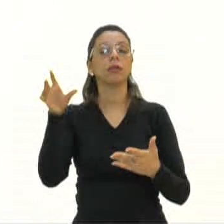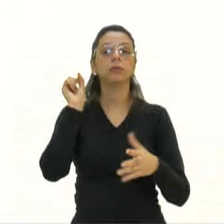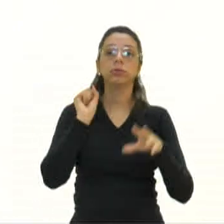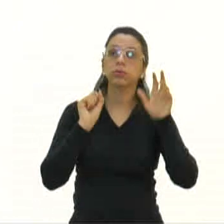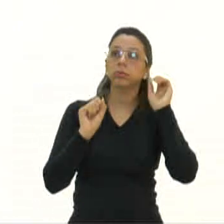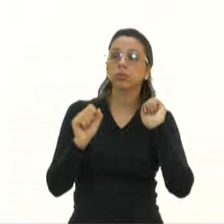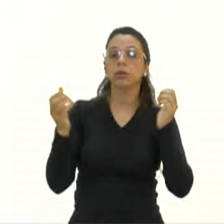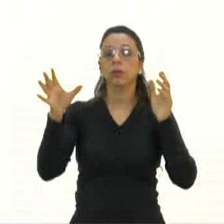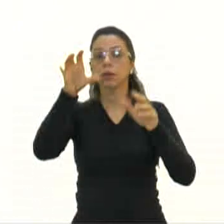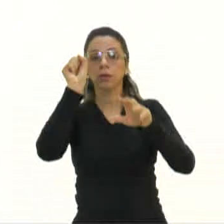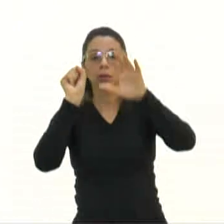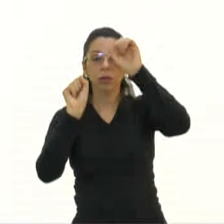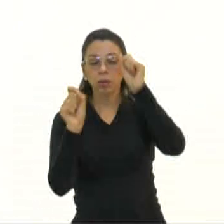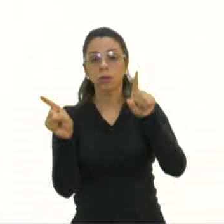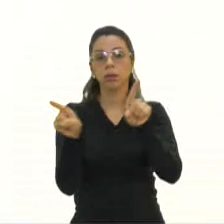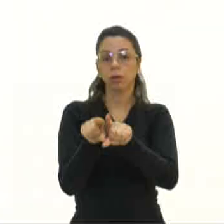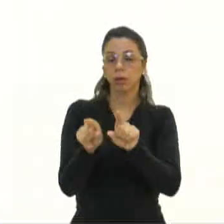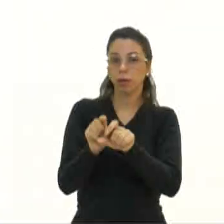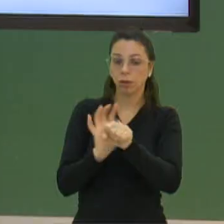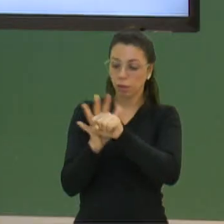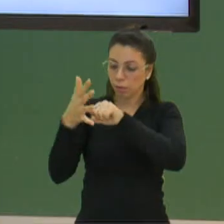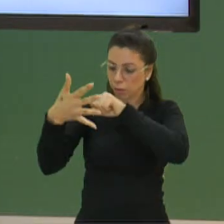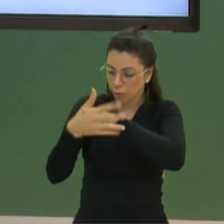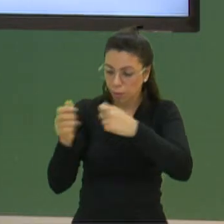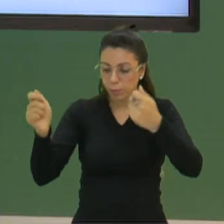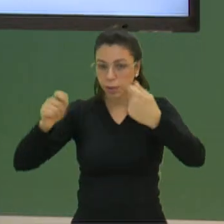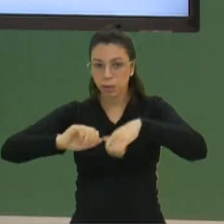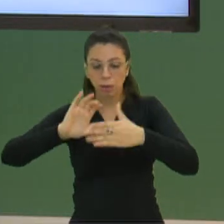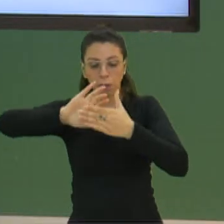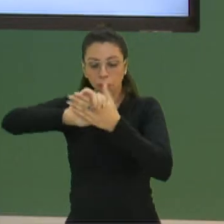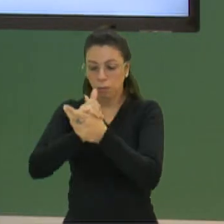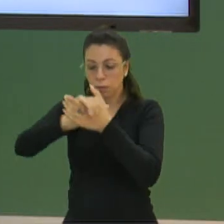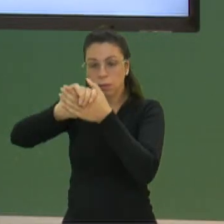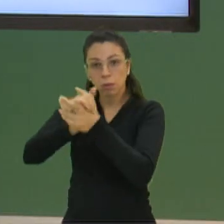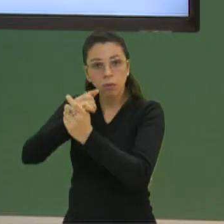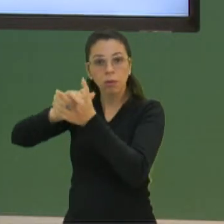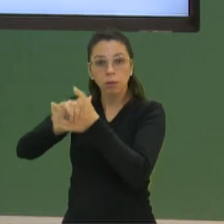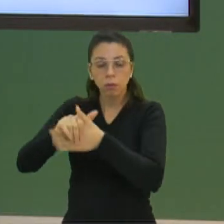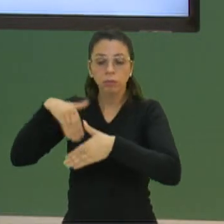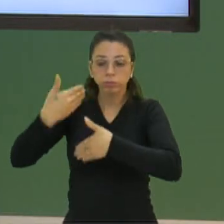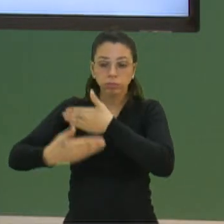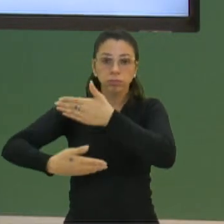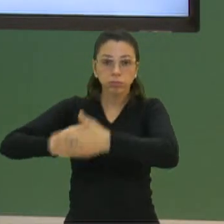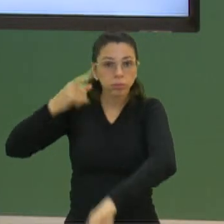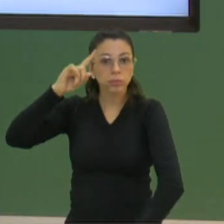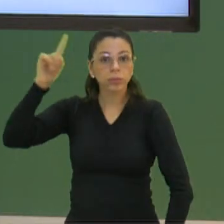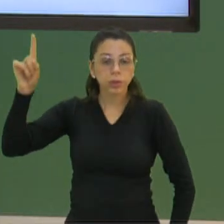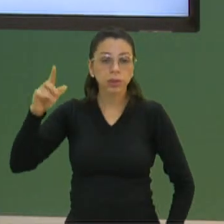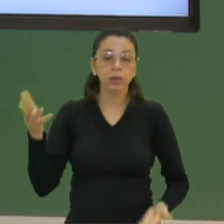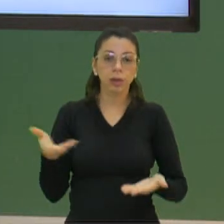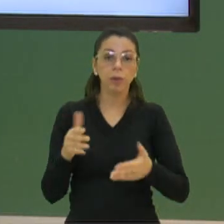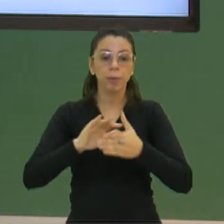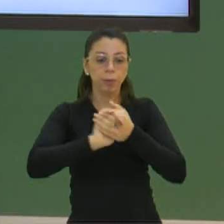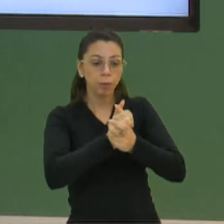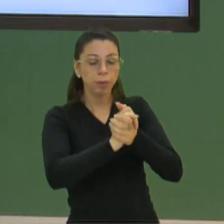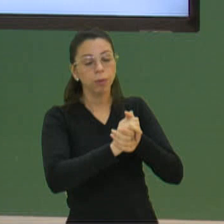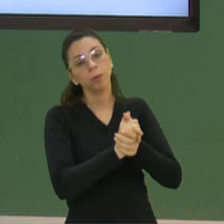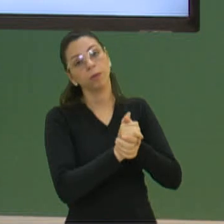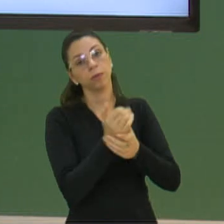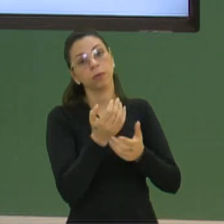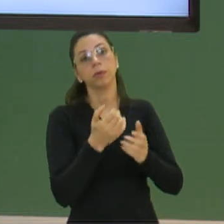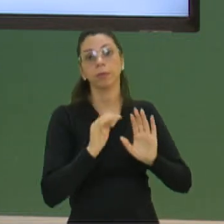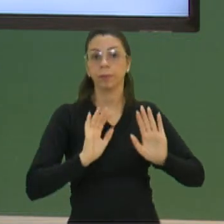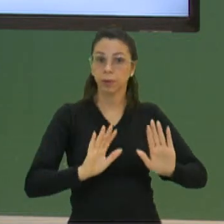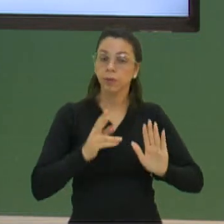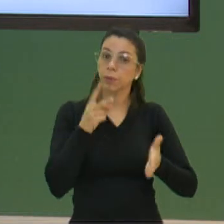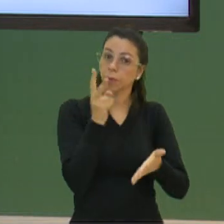que agora na pandemia a gente tem que ter um cuidado redobrado, lavar muito bem as mãos várias vezes por dia. E na hora de fazer comida não é diferente.